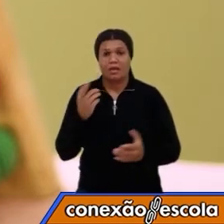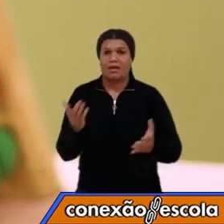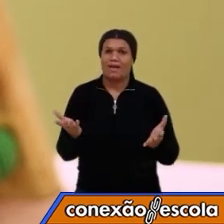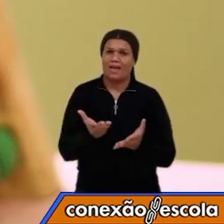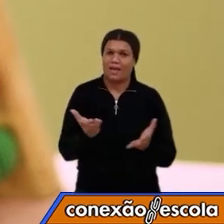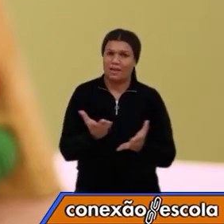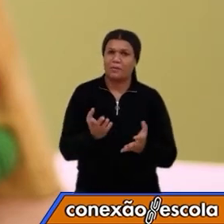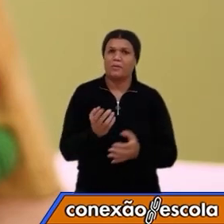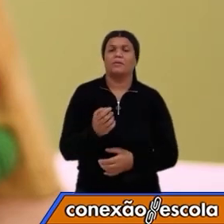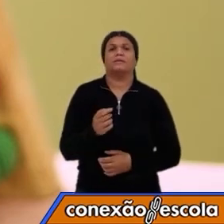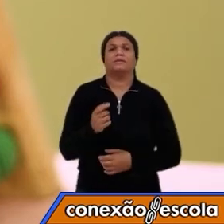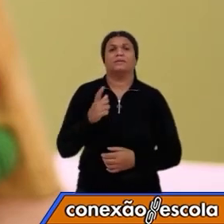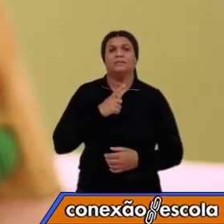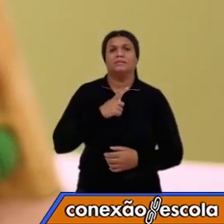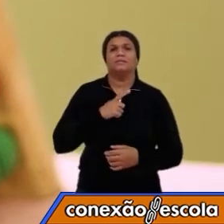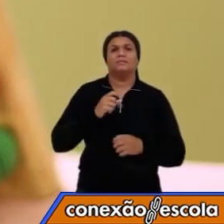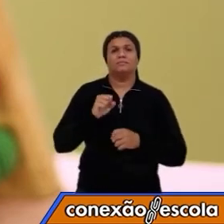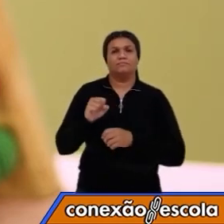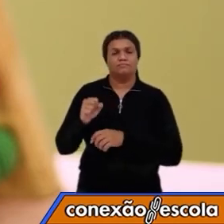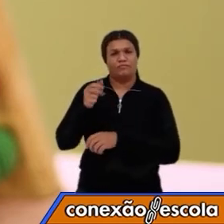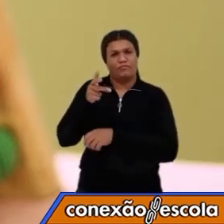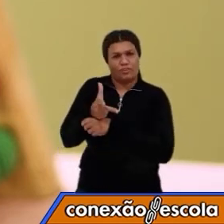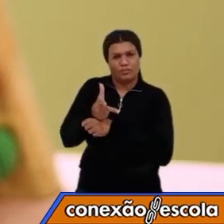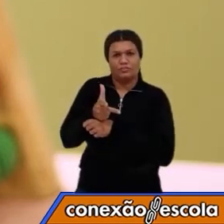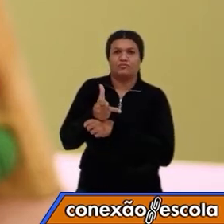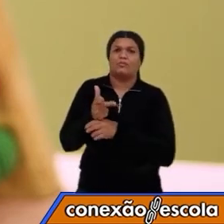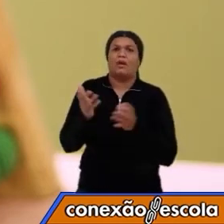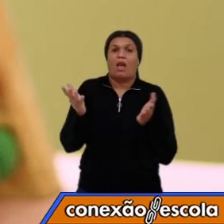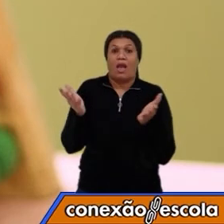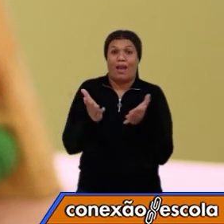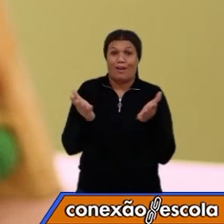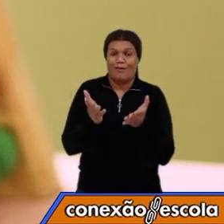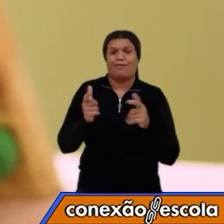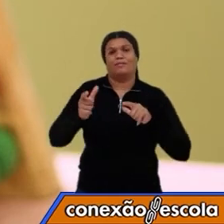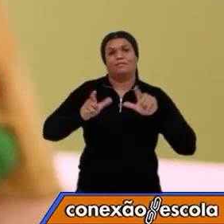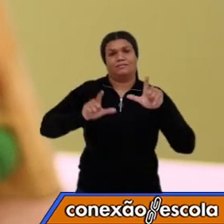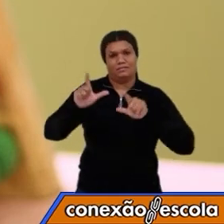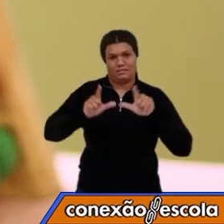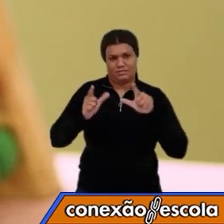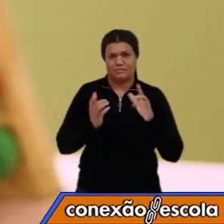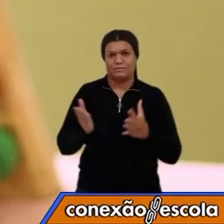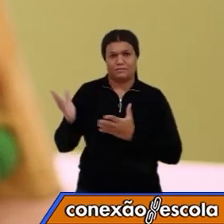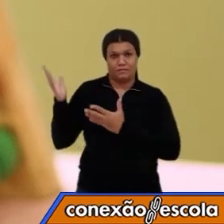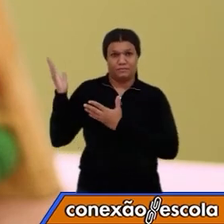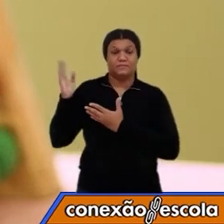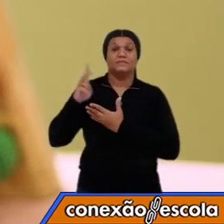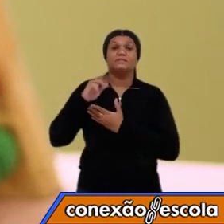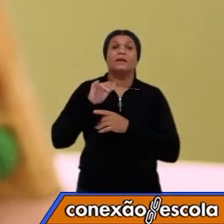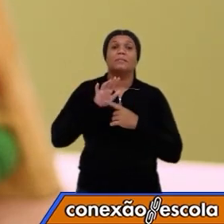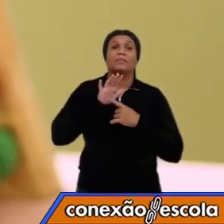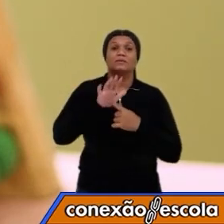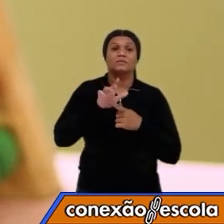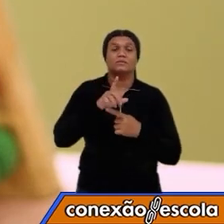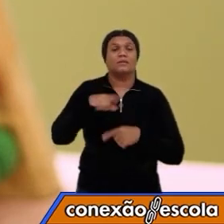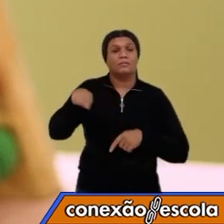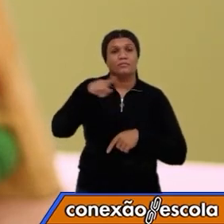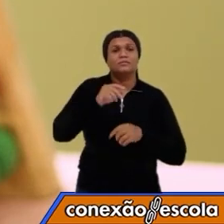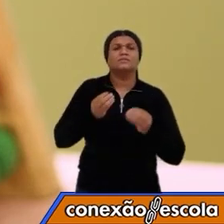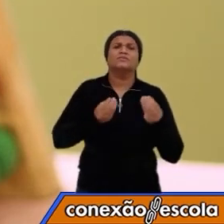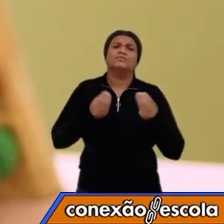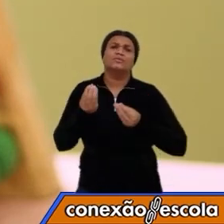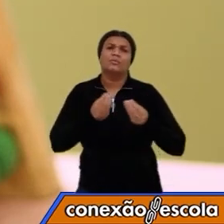animação aí na sua TV. Nós veremos um vídeo que vai demonstrar para você a